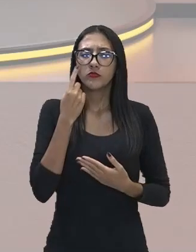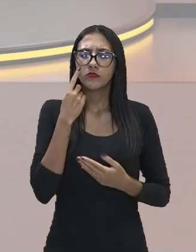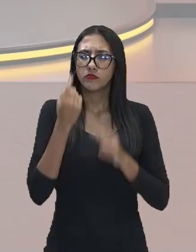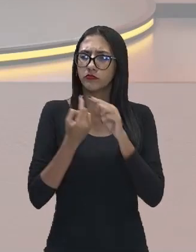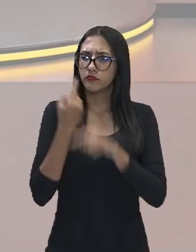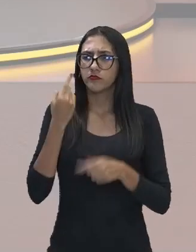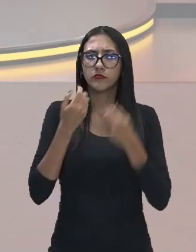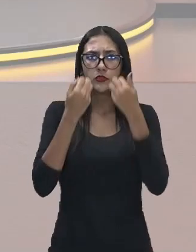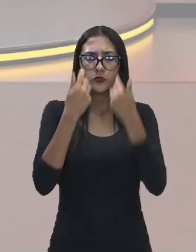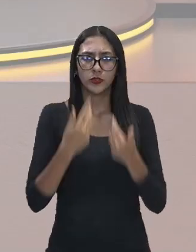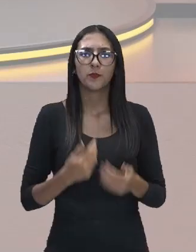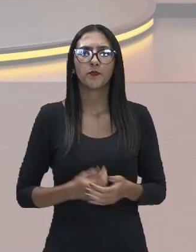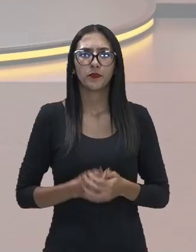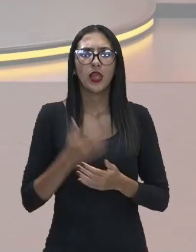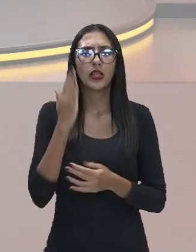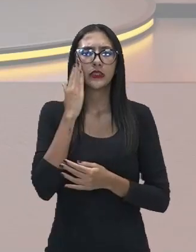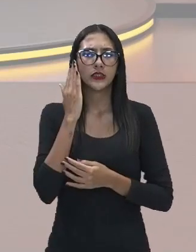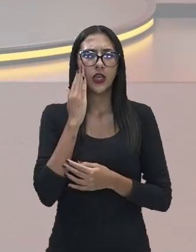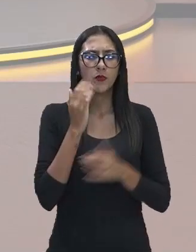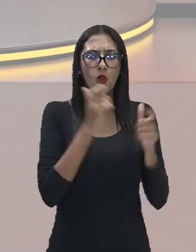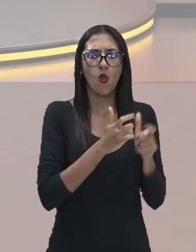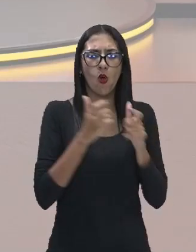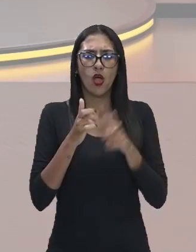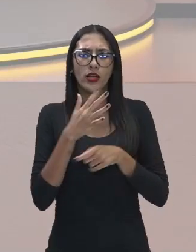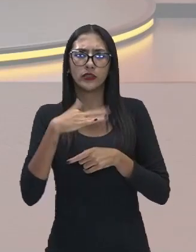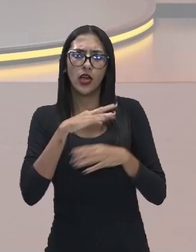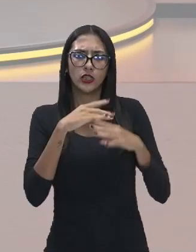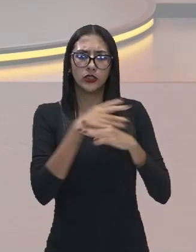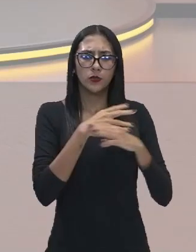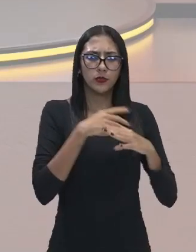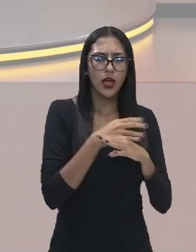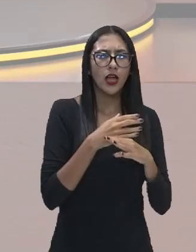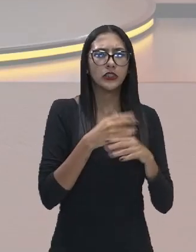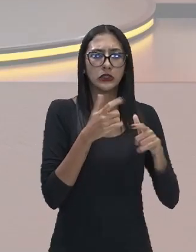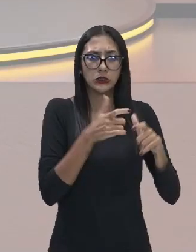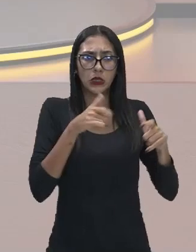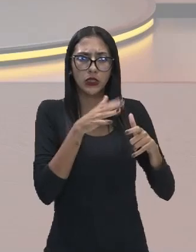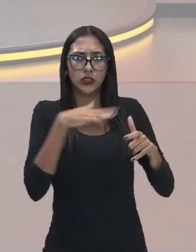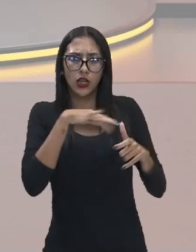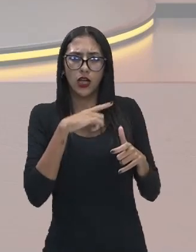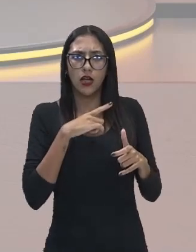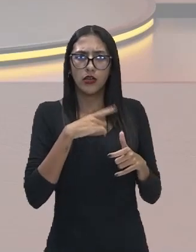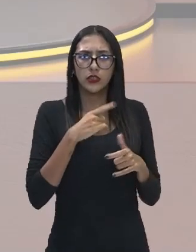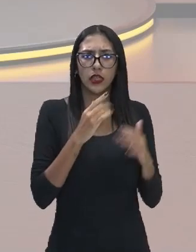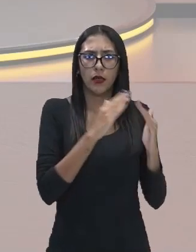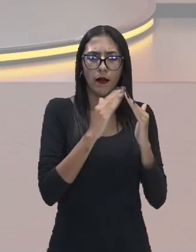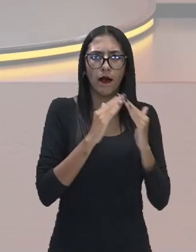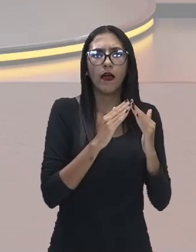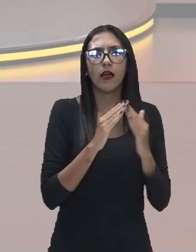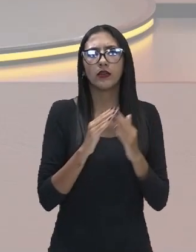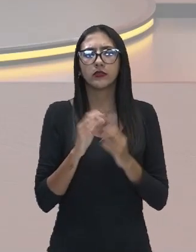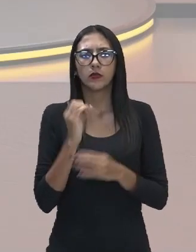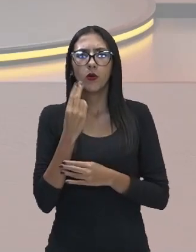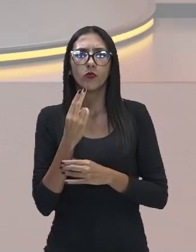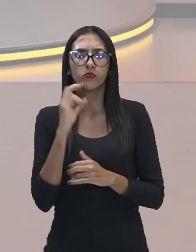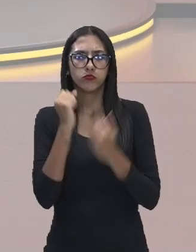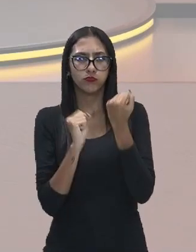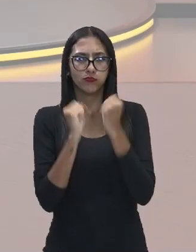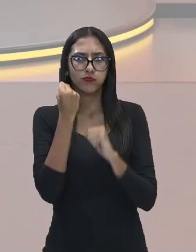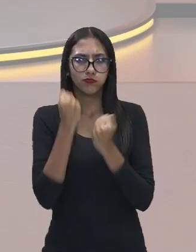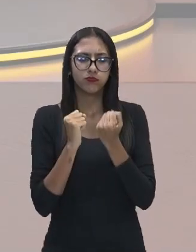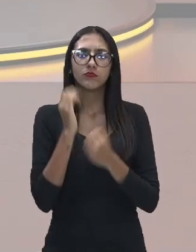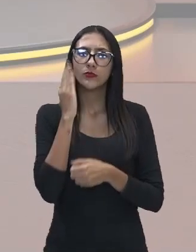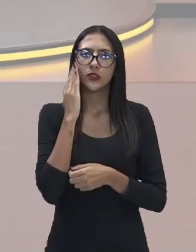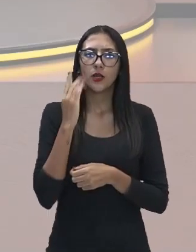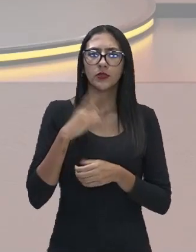óbvio que os lugares onde reúne mais pessoas mais atividades comerciais industriais nesses lugares nós temos mais